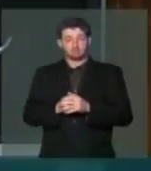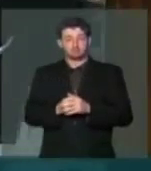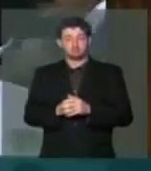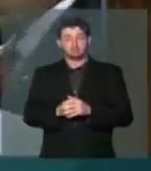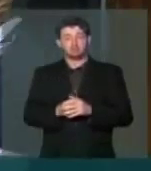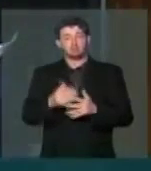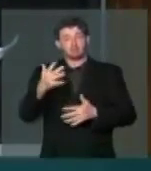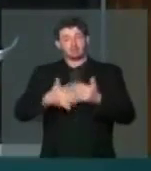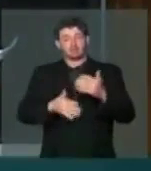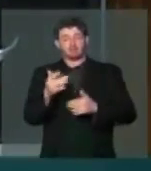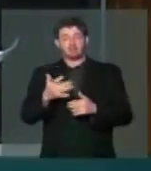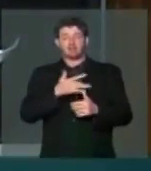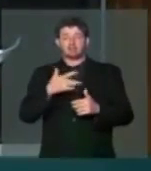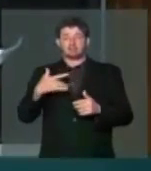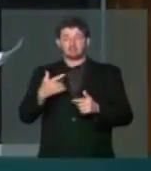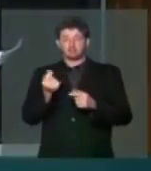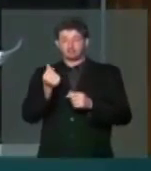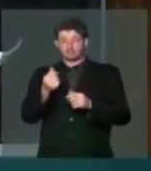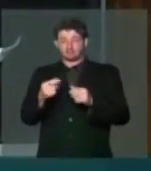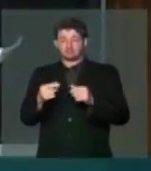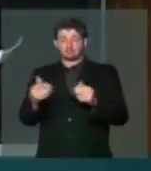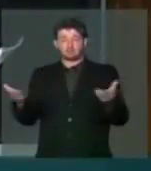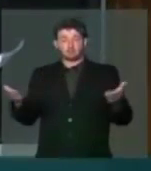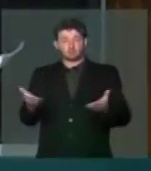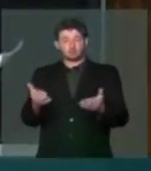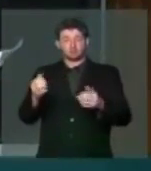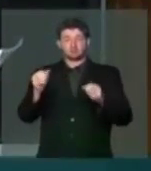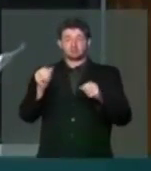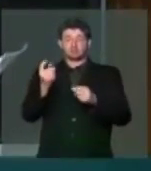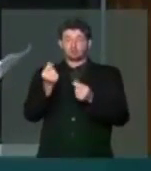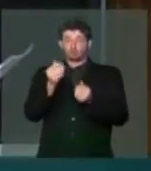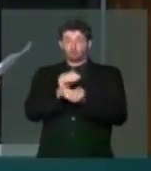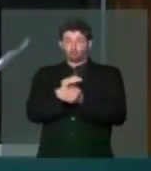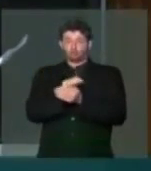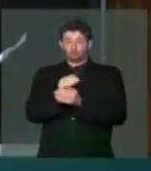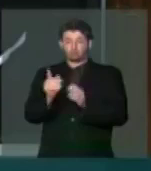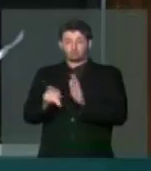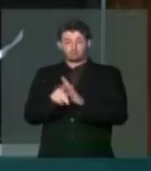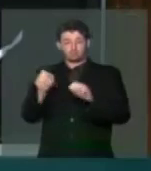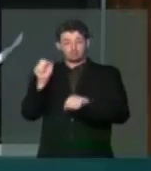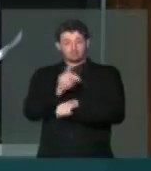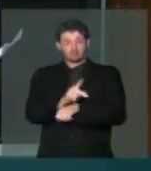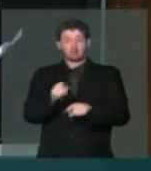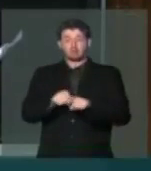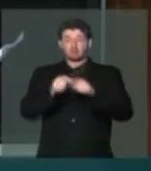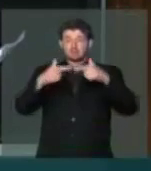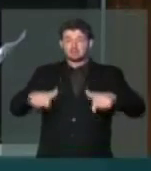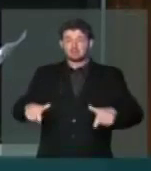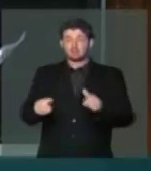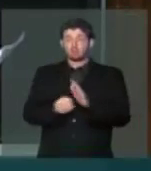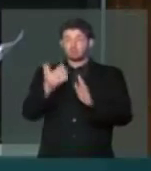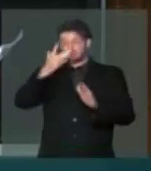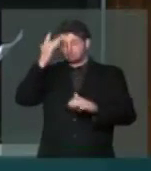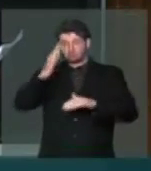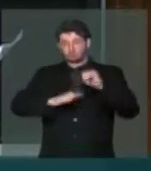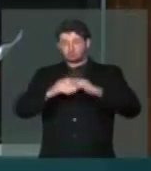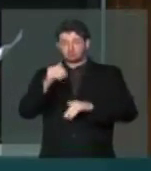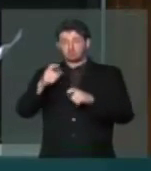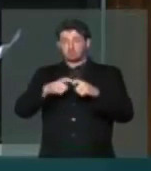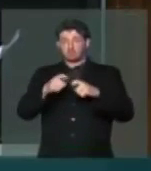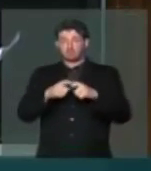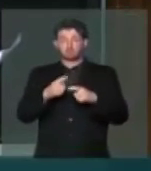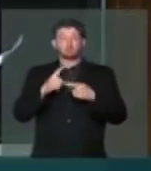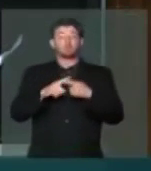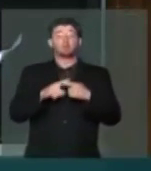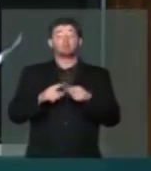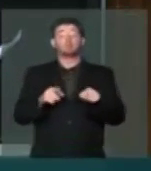comprometer a saúde financeira e atuarial do Fundo de Previdência, além de promover o esvaziamento da carreira de médico perito, já que a